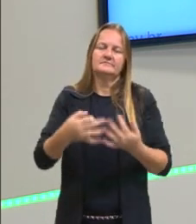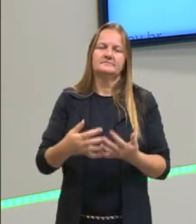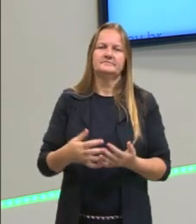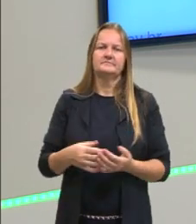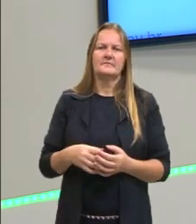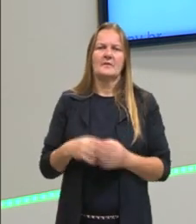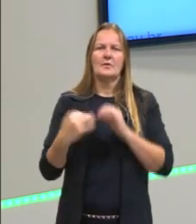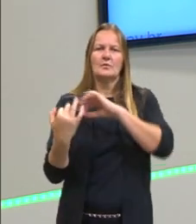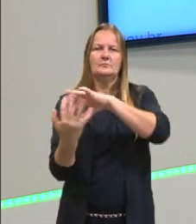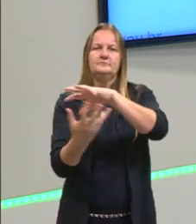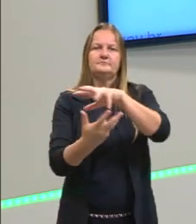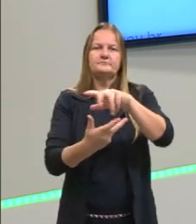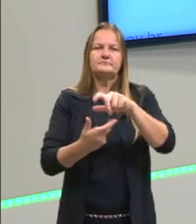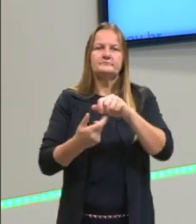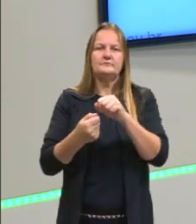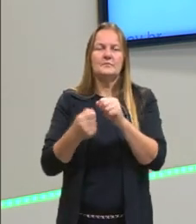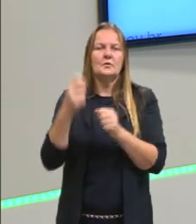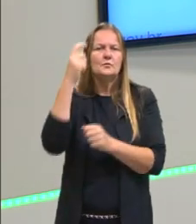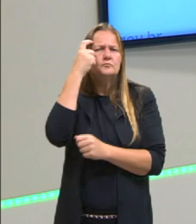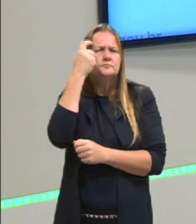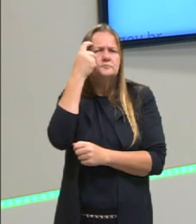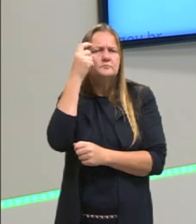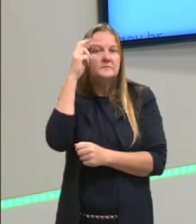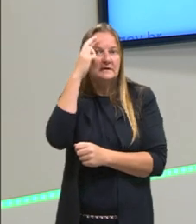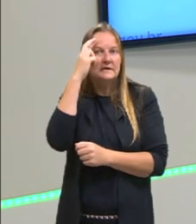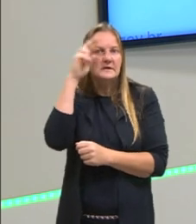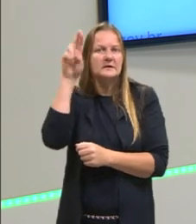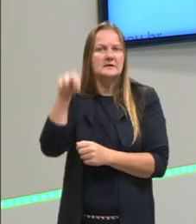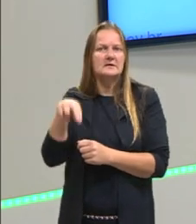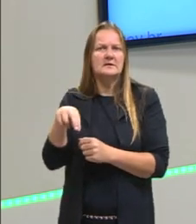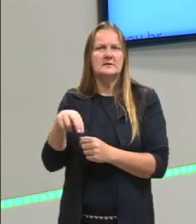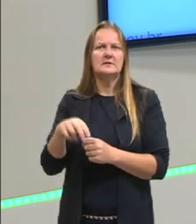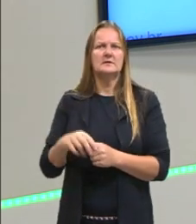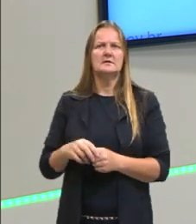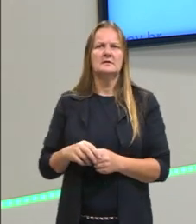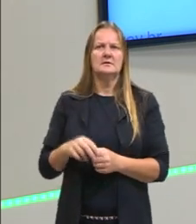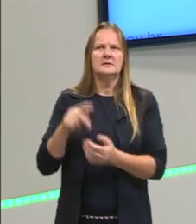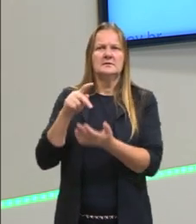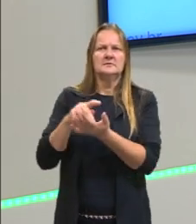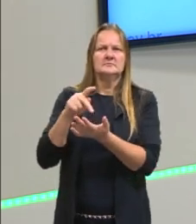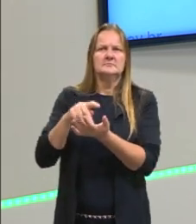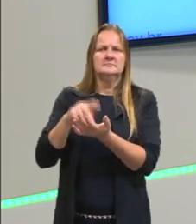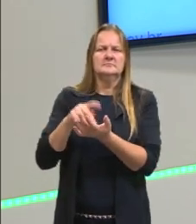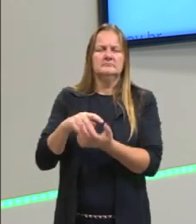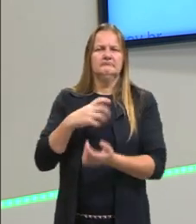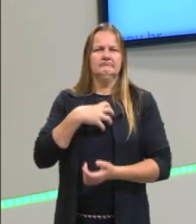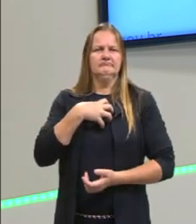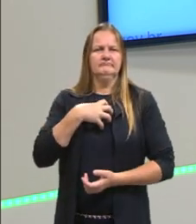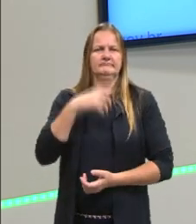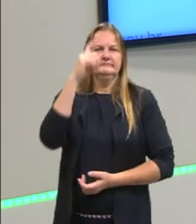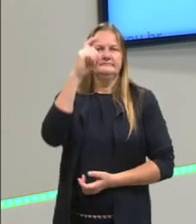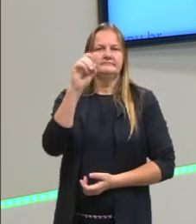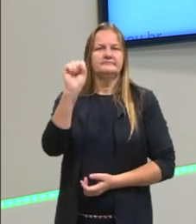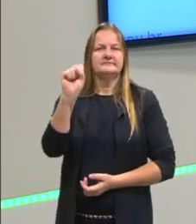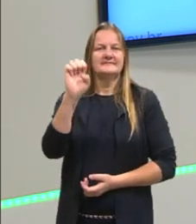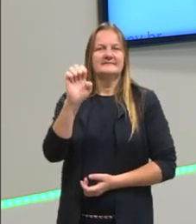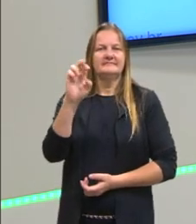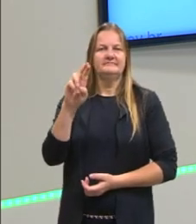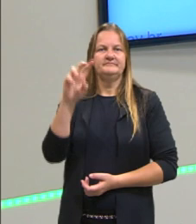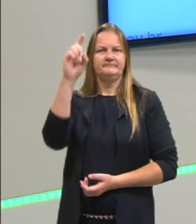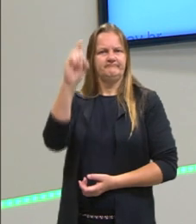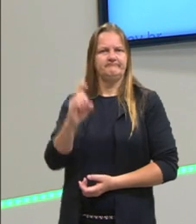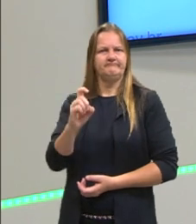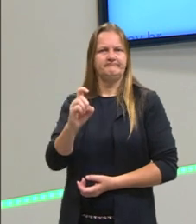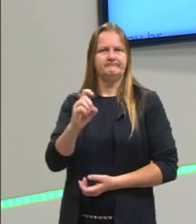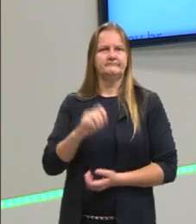inteligível, nesse mundo das ideias, estariam as coisas verdadeiras, o ser que o Parmênides procurava.